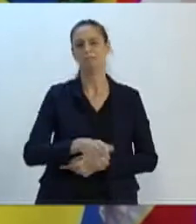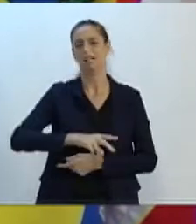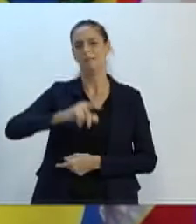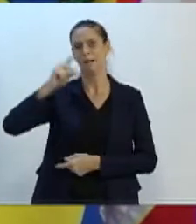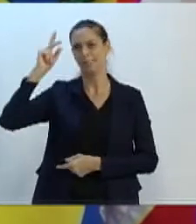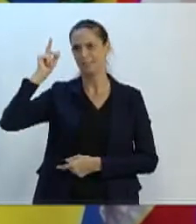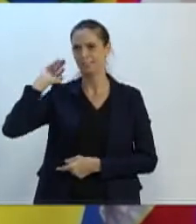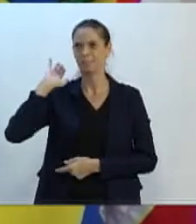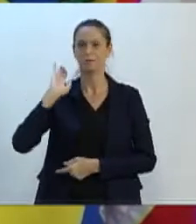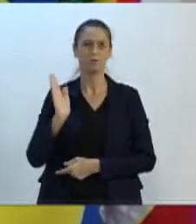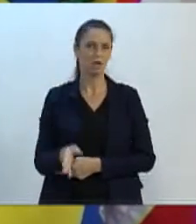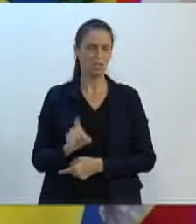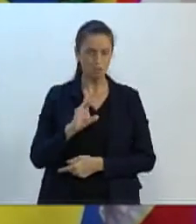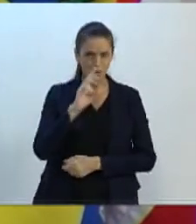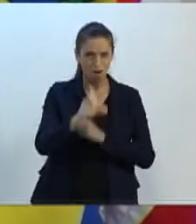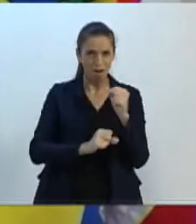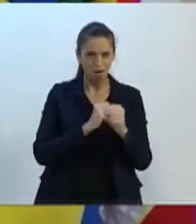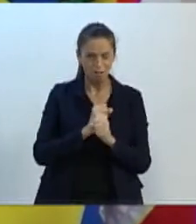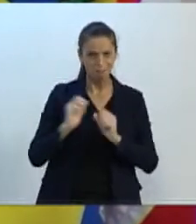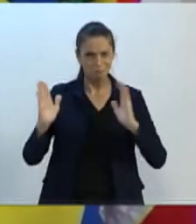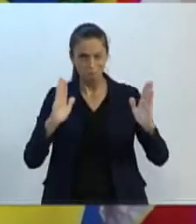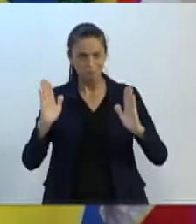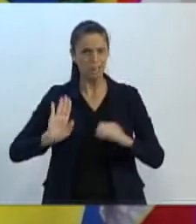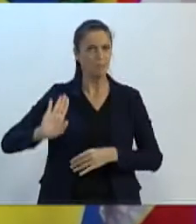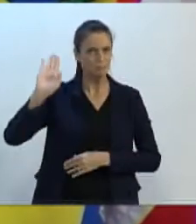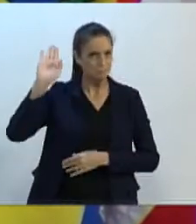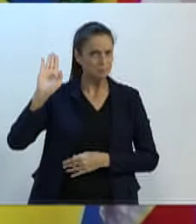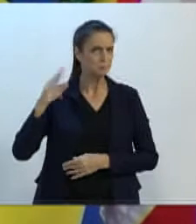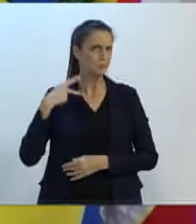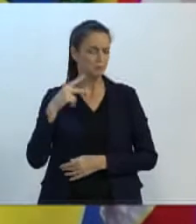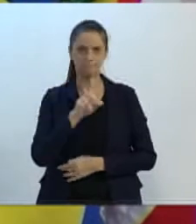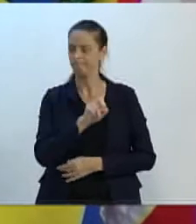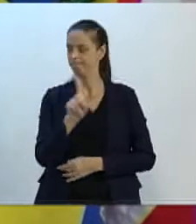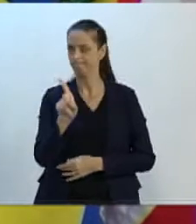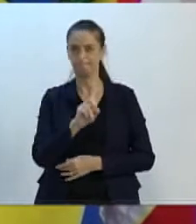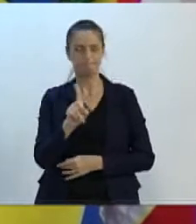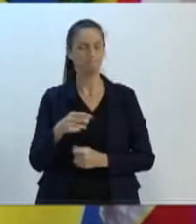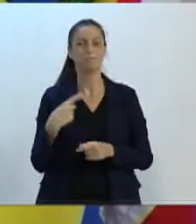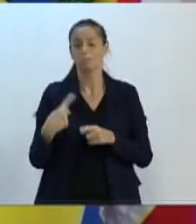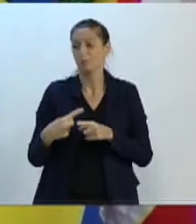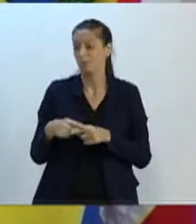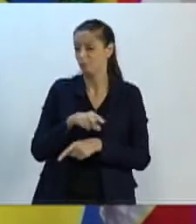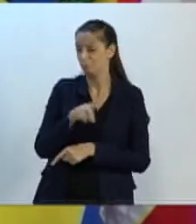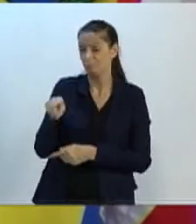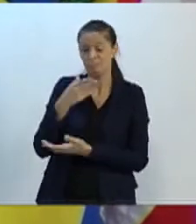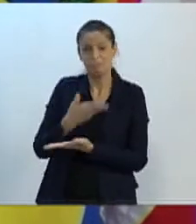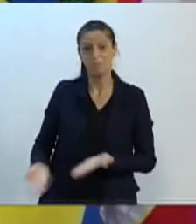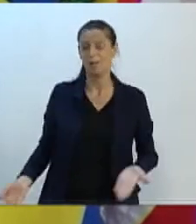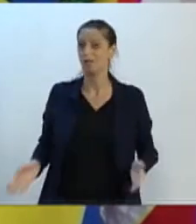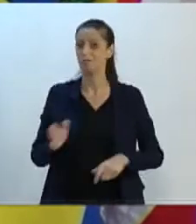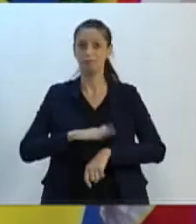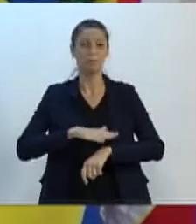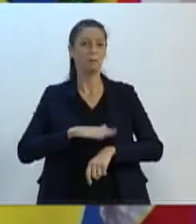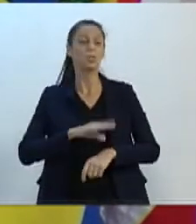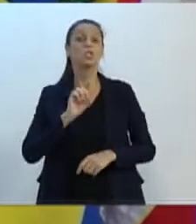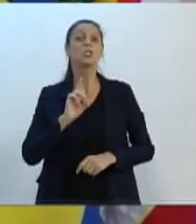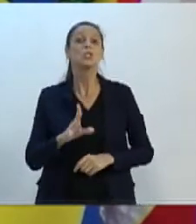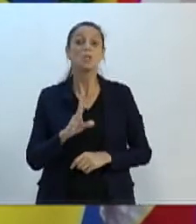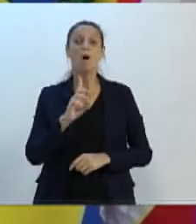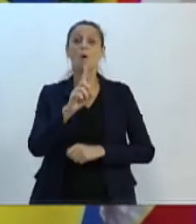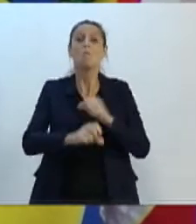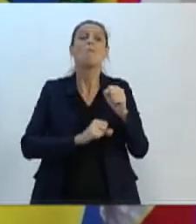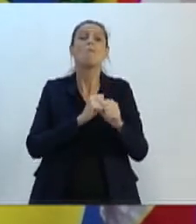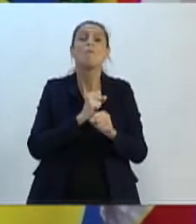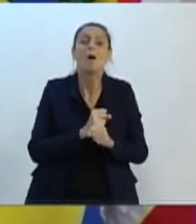não só no ano da política, como alguns dizem, que principalmente perdem seu tempo, fazem esse tipo de questionamento no meu face.